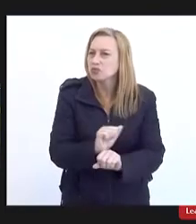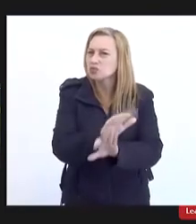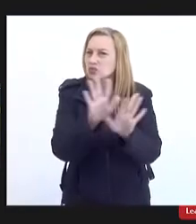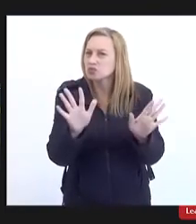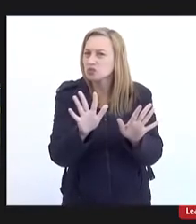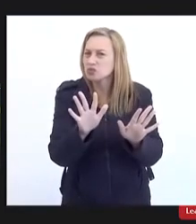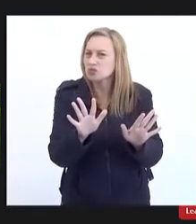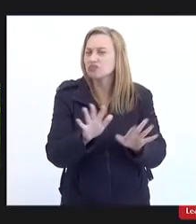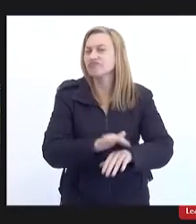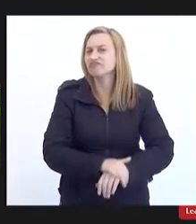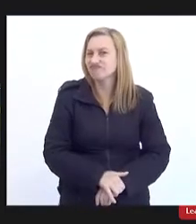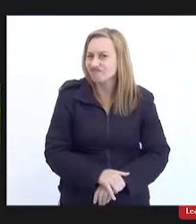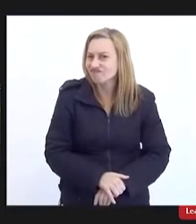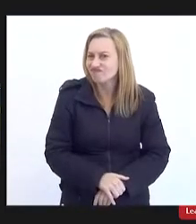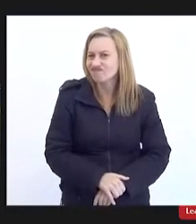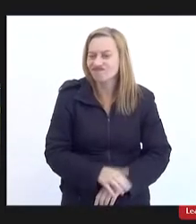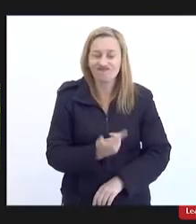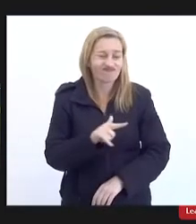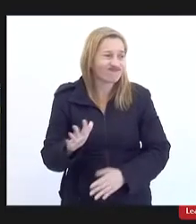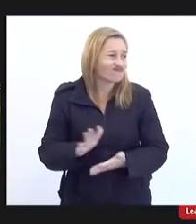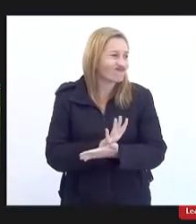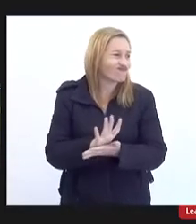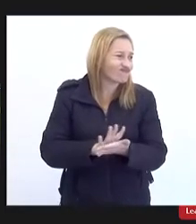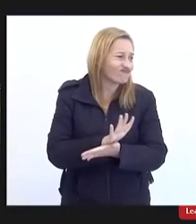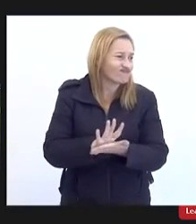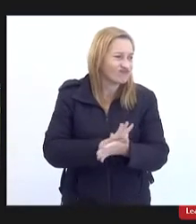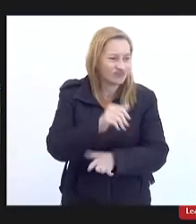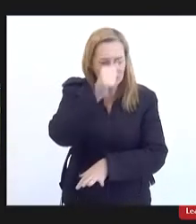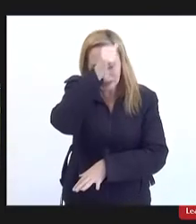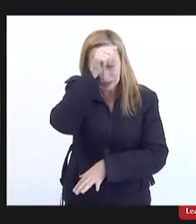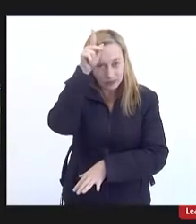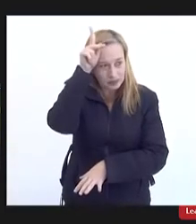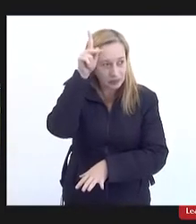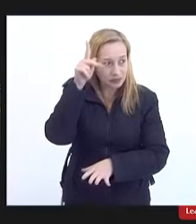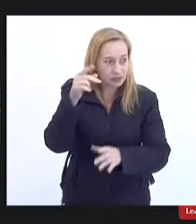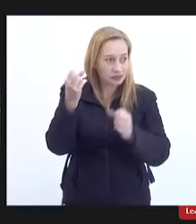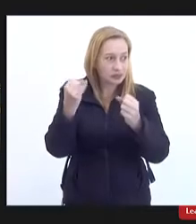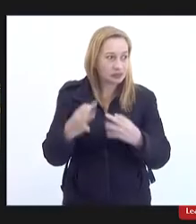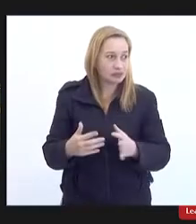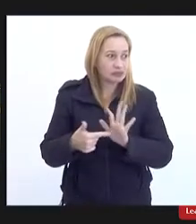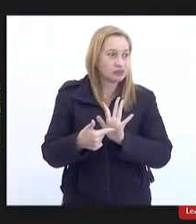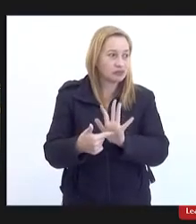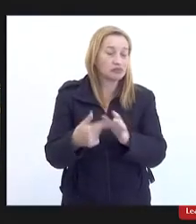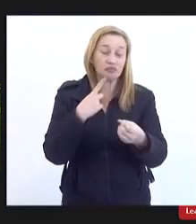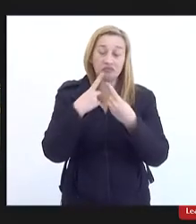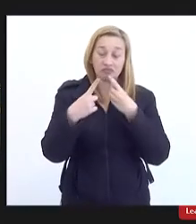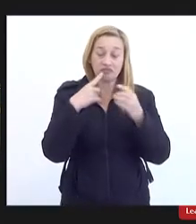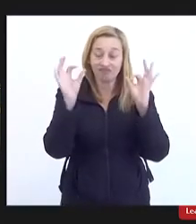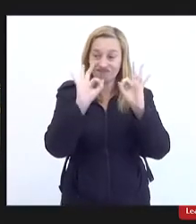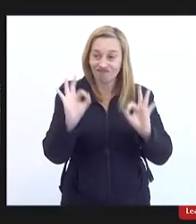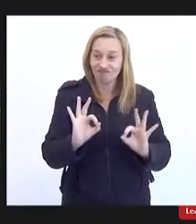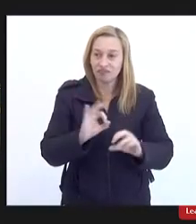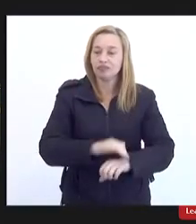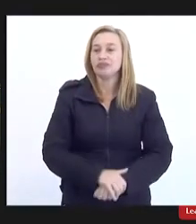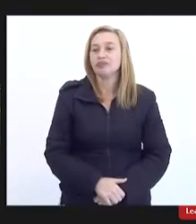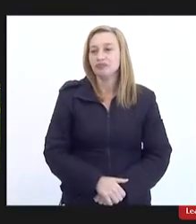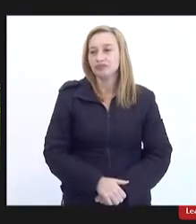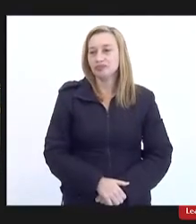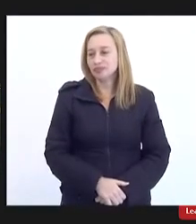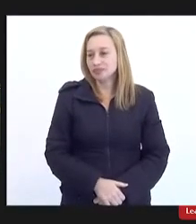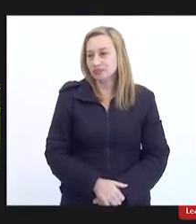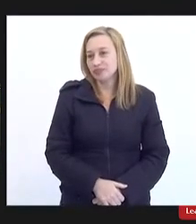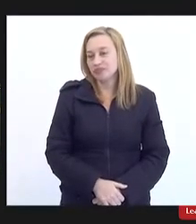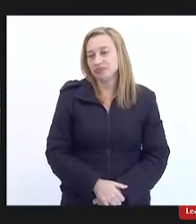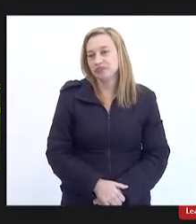total não há não há nada por parte da prefeitura não há diálogo nunca houve diálogo por parte da prefeitura com os moradores valencianos